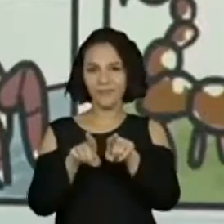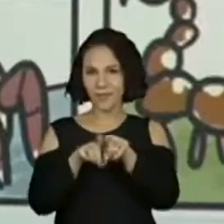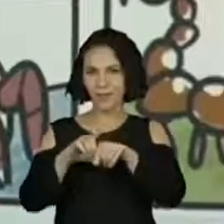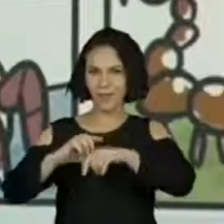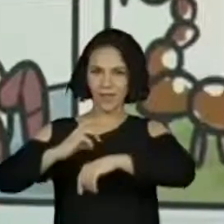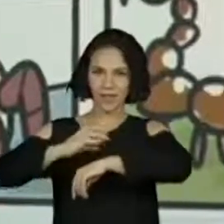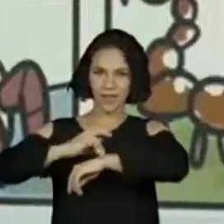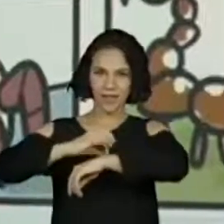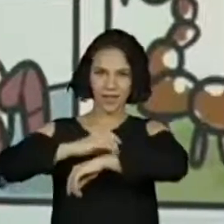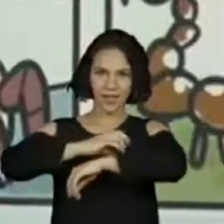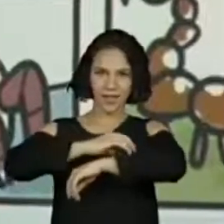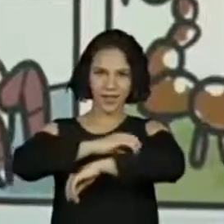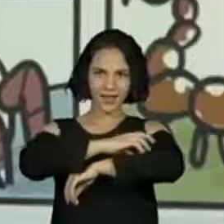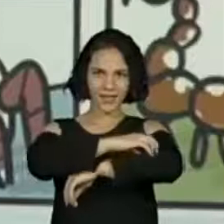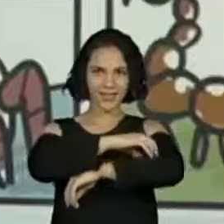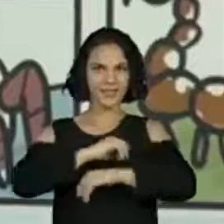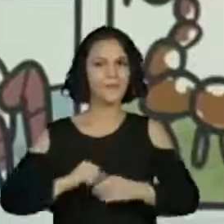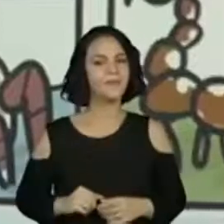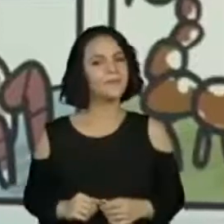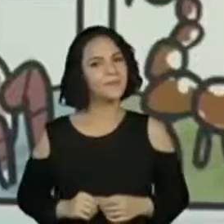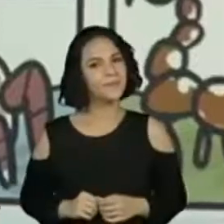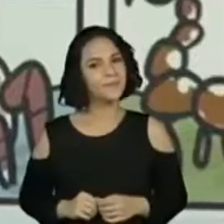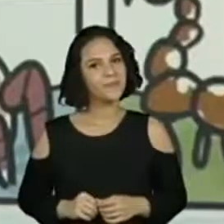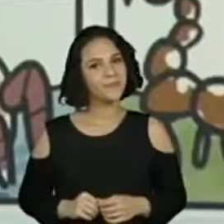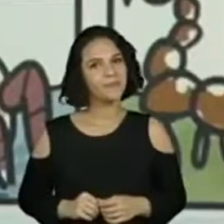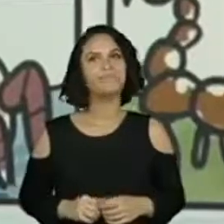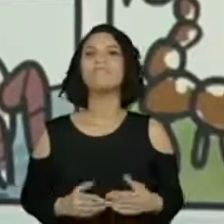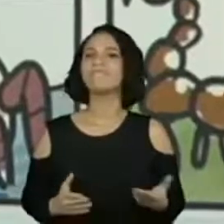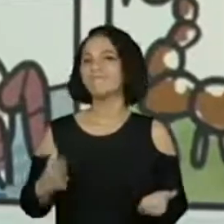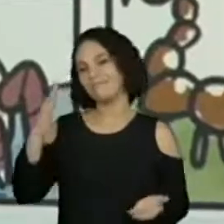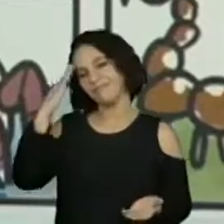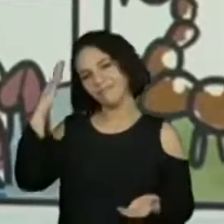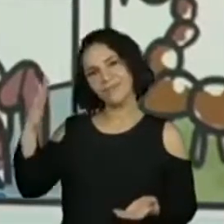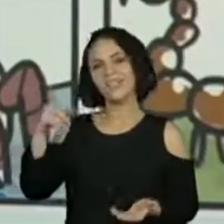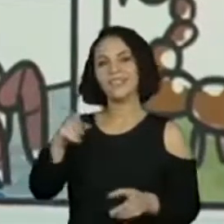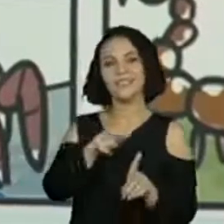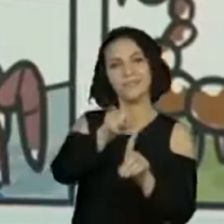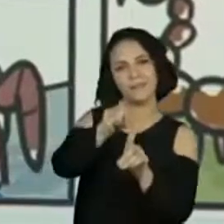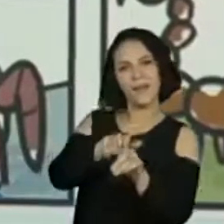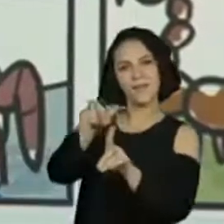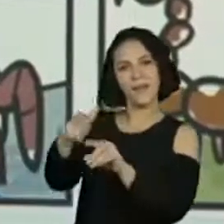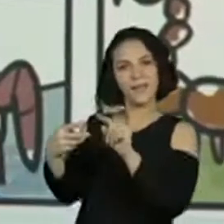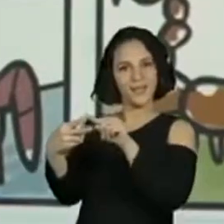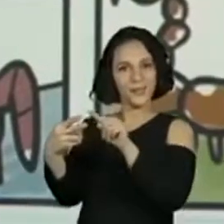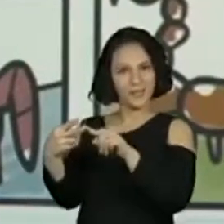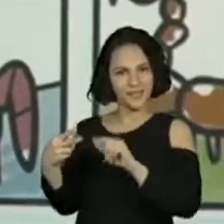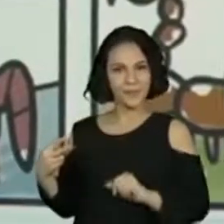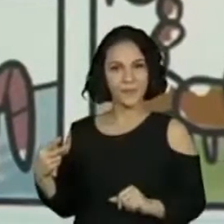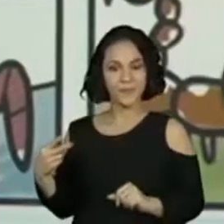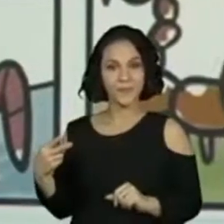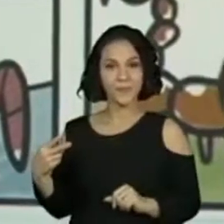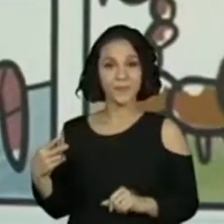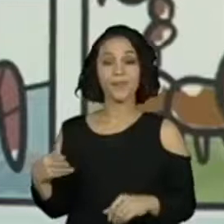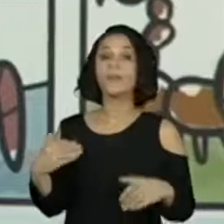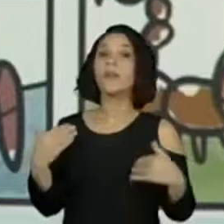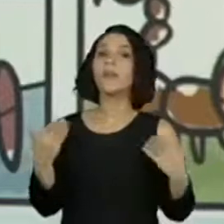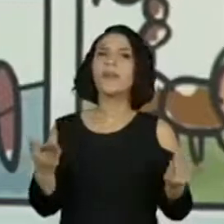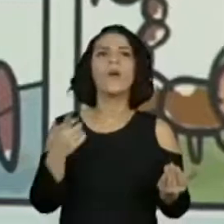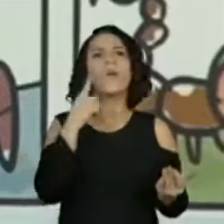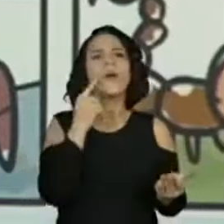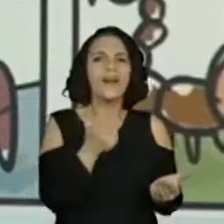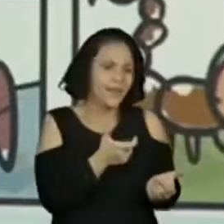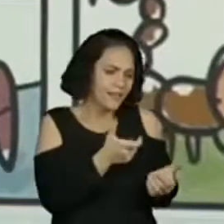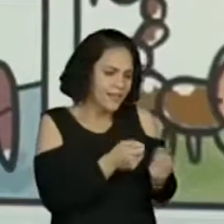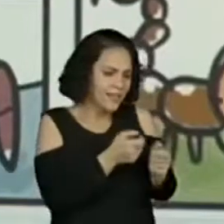Isso, escorpião e aranha. O escorpião e aranha. Obrigada por lembrar das personagens. Então, o que é esse tec,